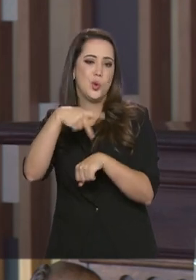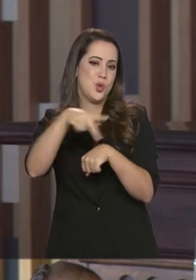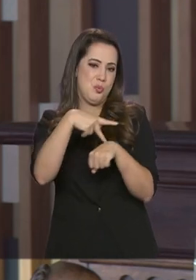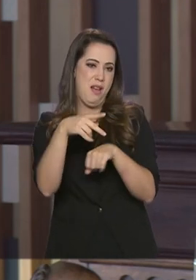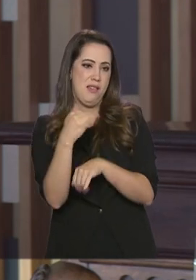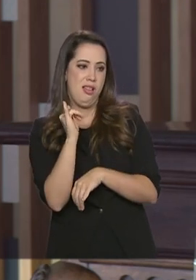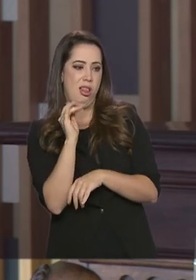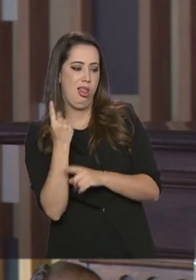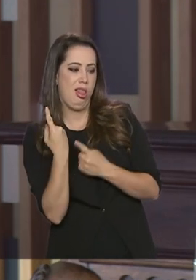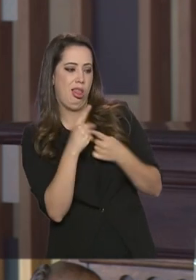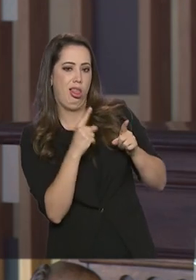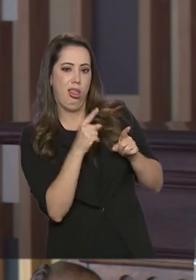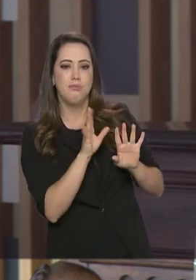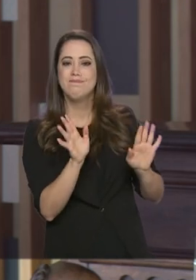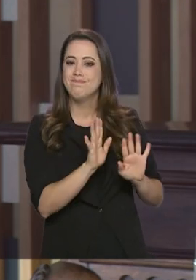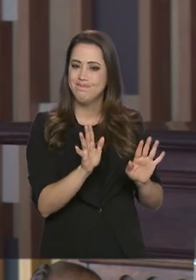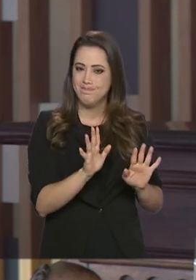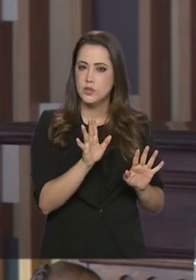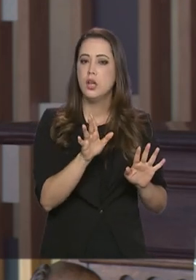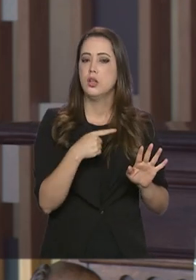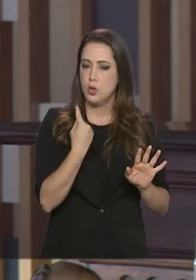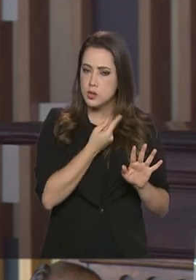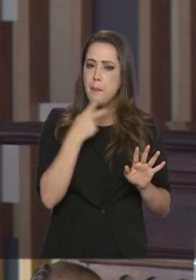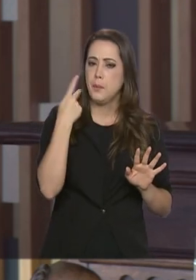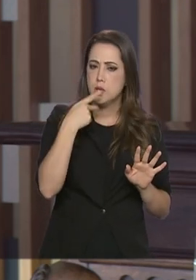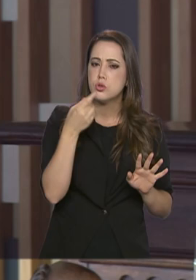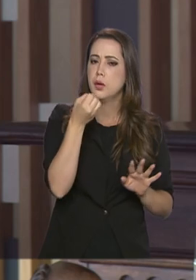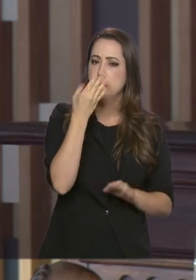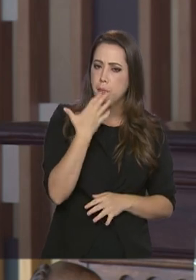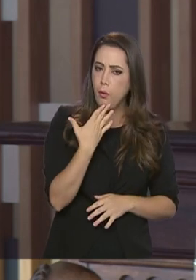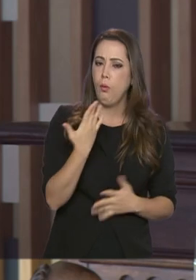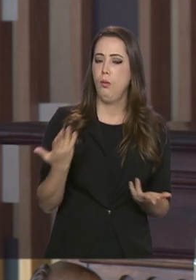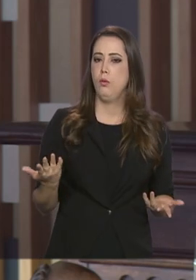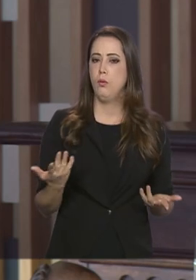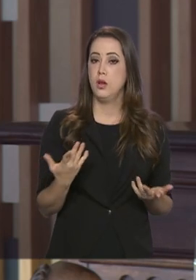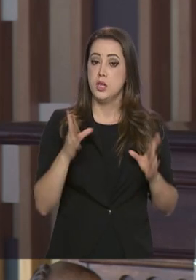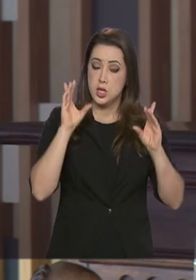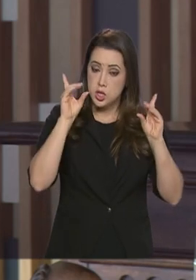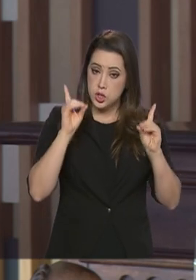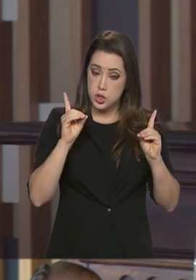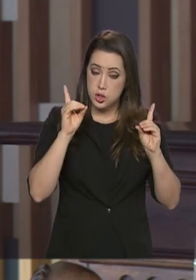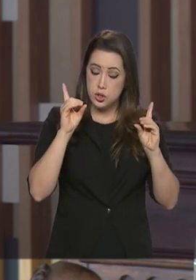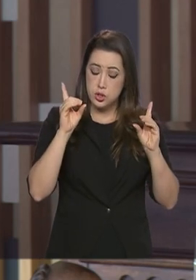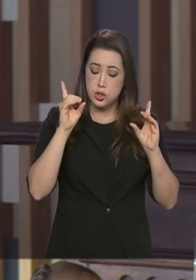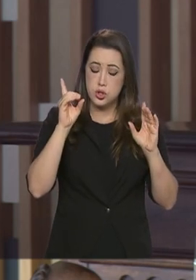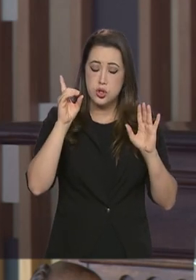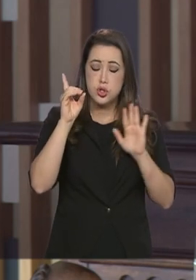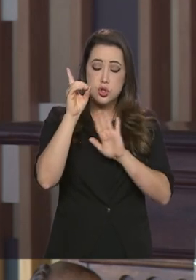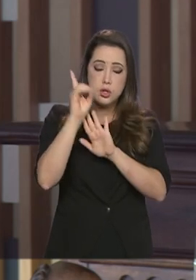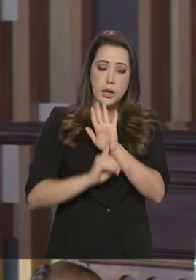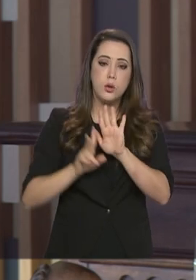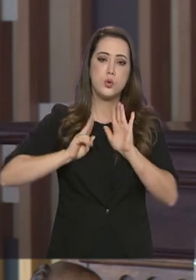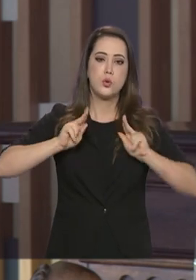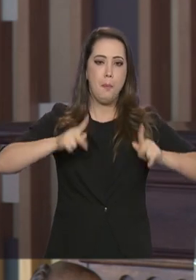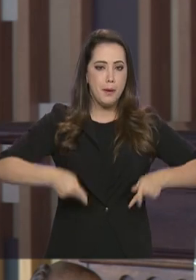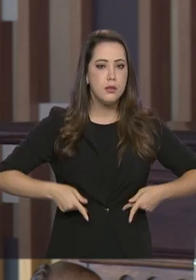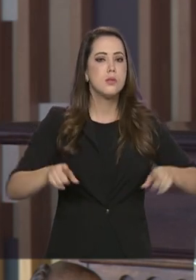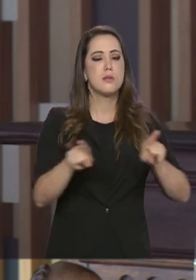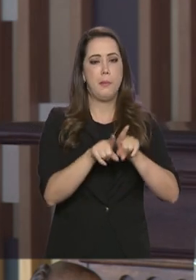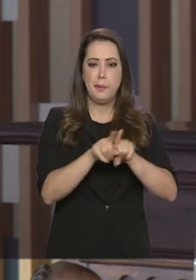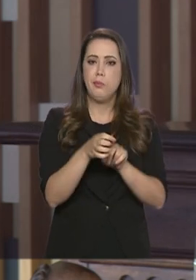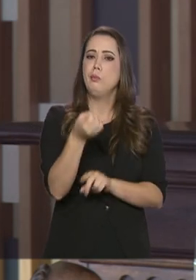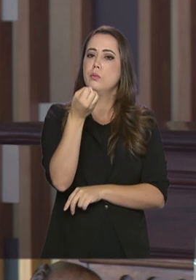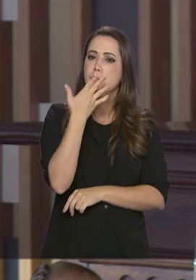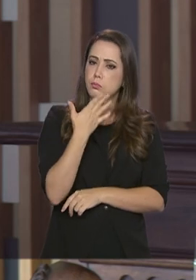Com políticas de direitos humanos muito sólidas, muito competentes. E isso tudo precisa chegar